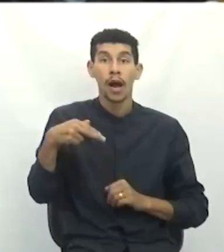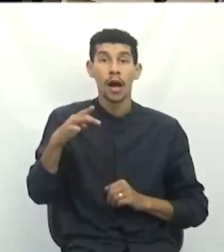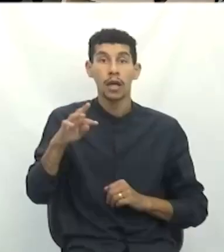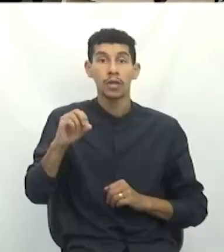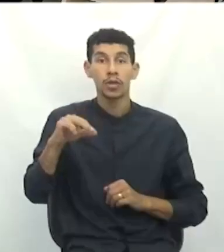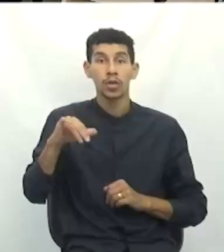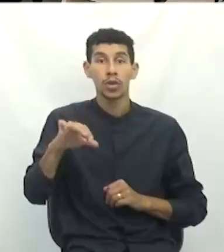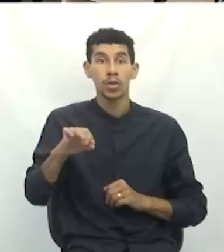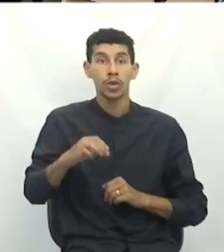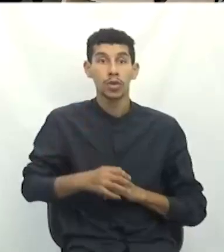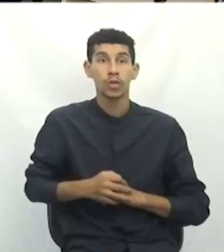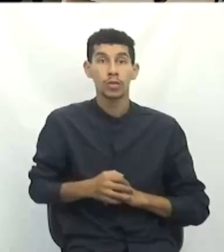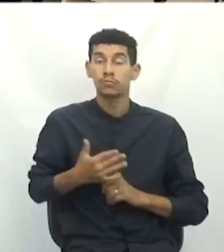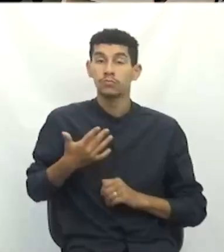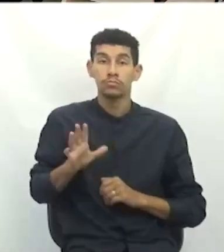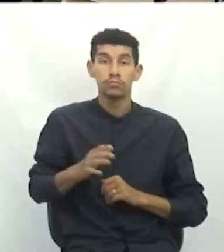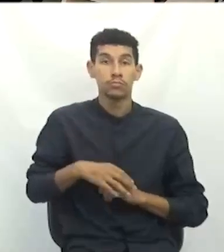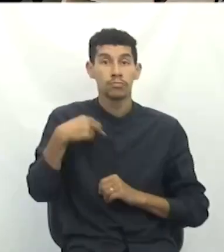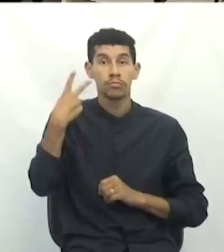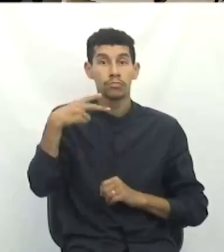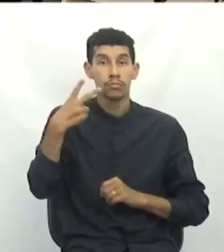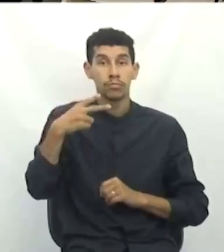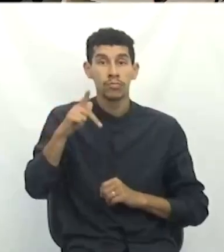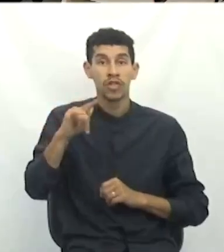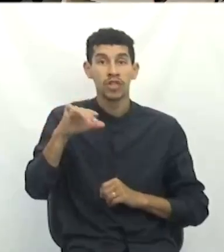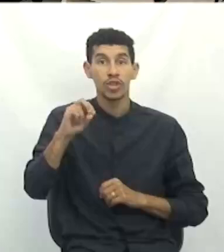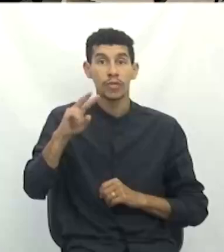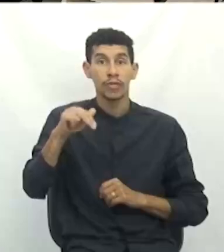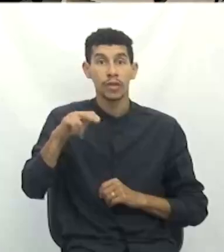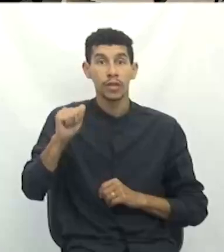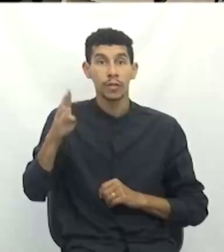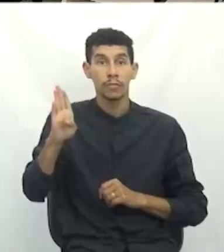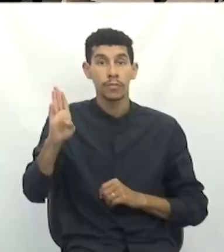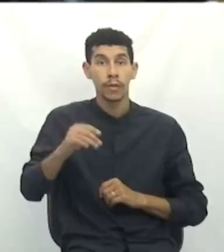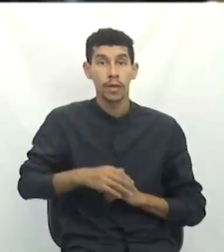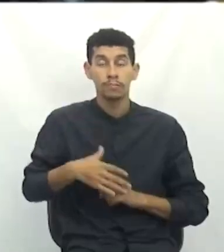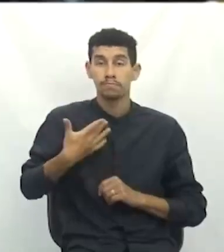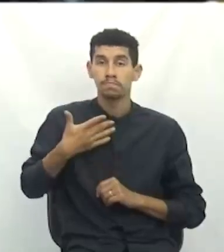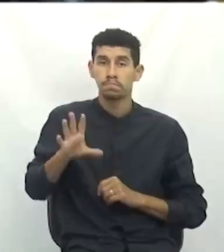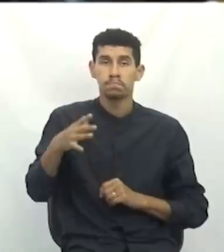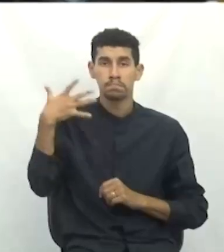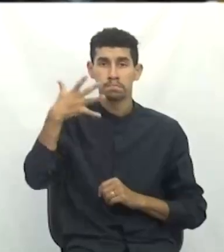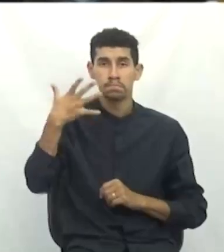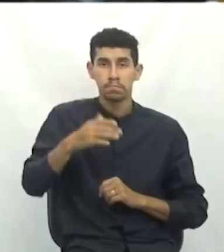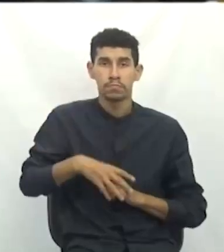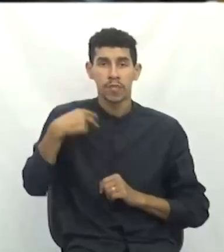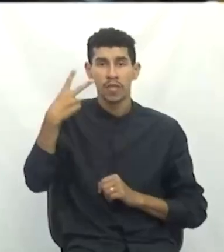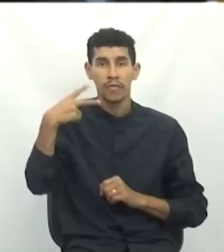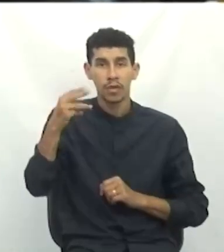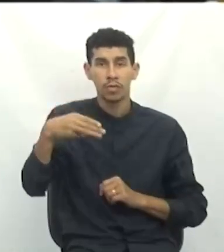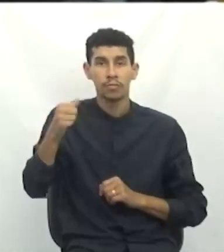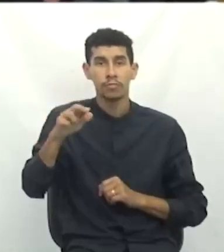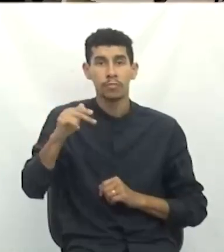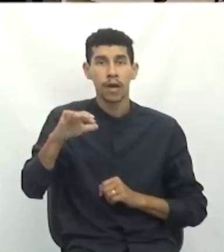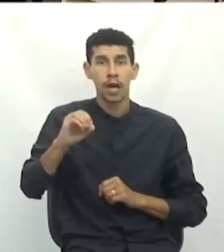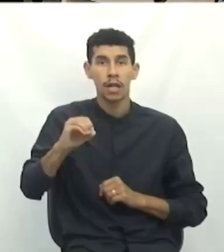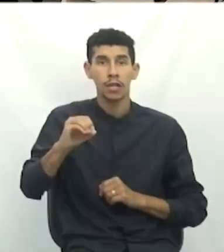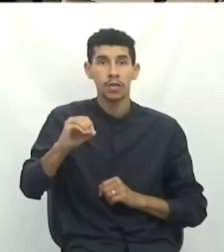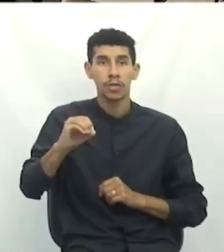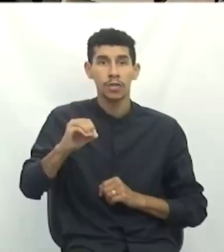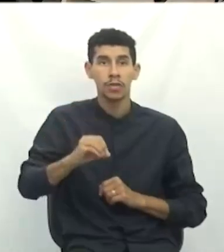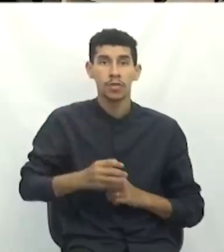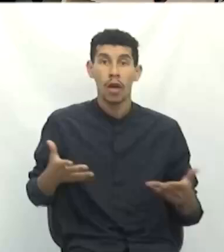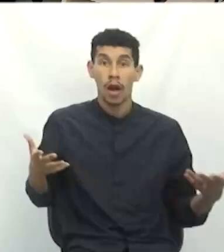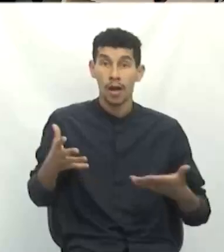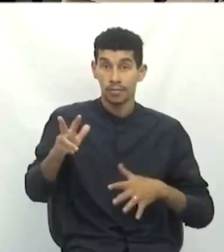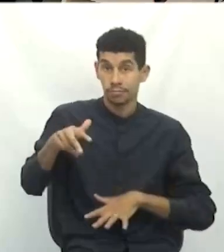Manuel Toninho da Ibralite, declina. Vereadora Giovanna Benedetti, declina. Vereador Márcio Darós da Luz, com a